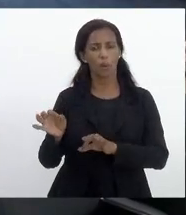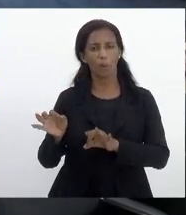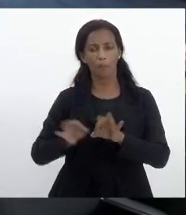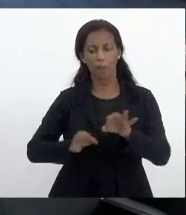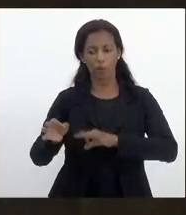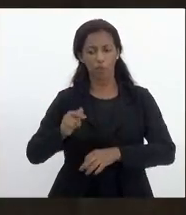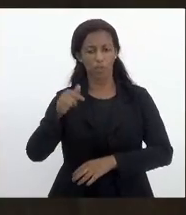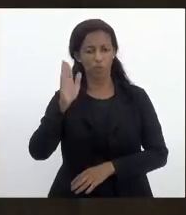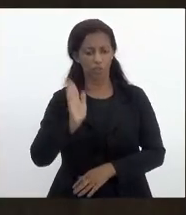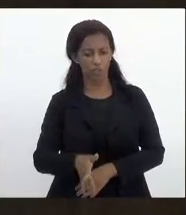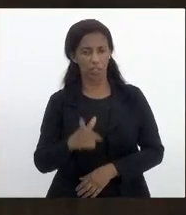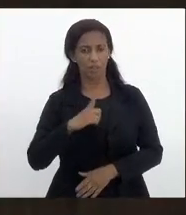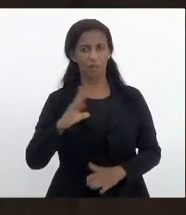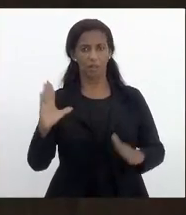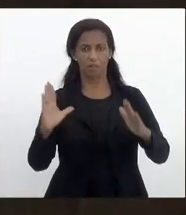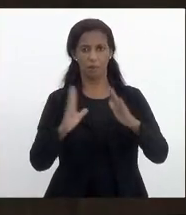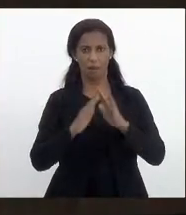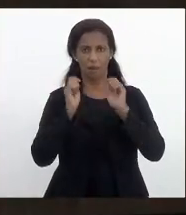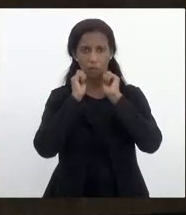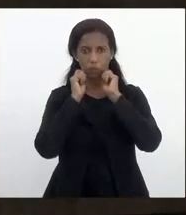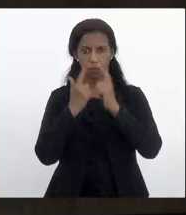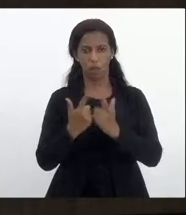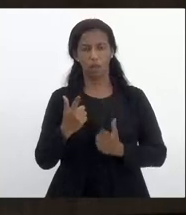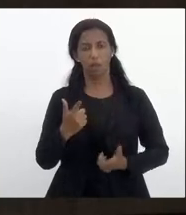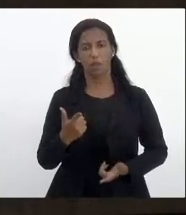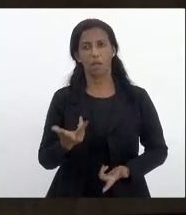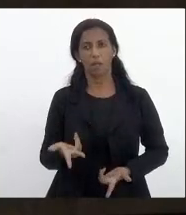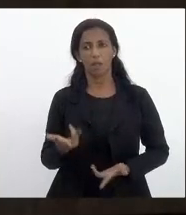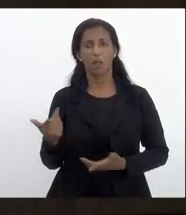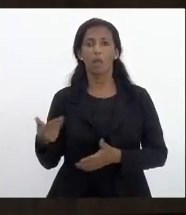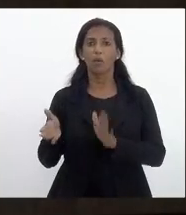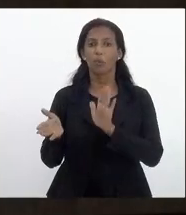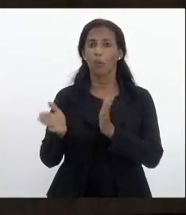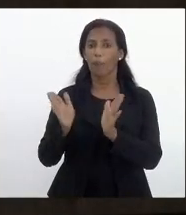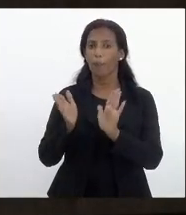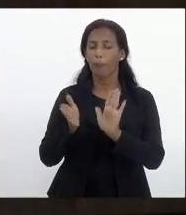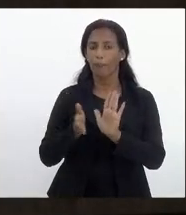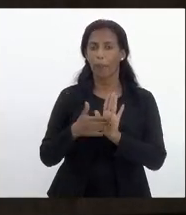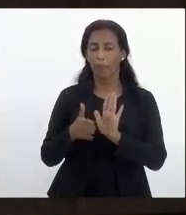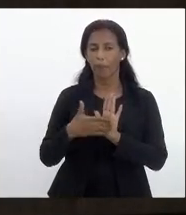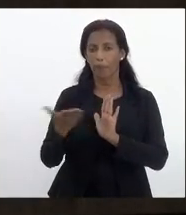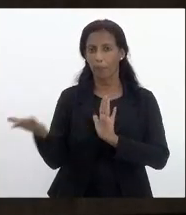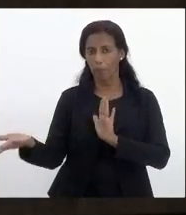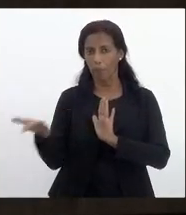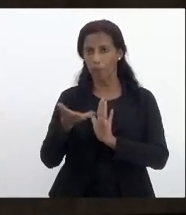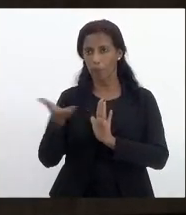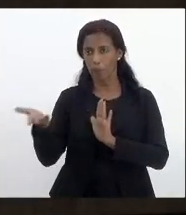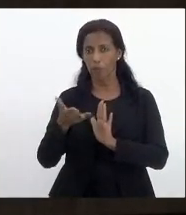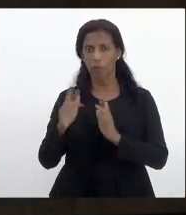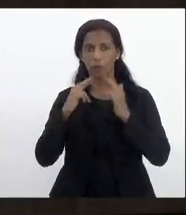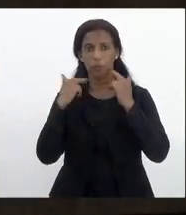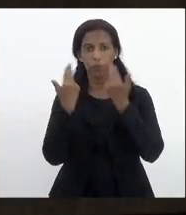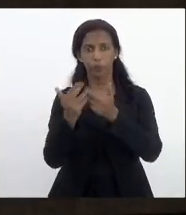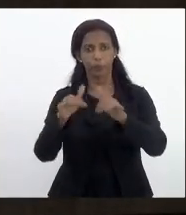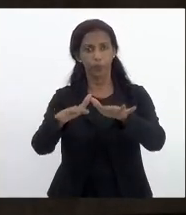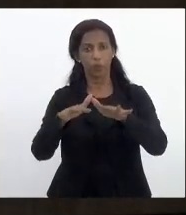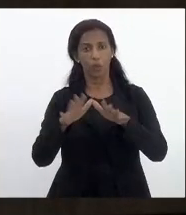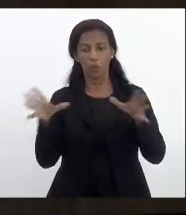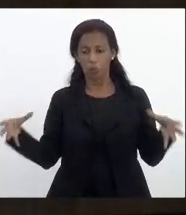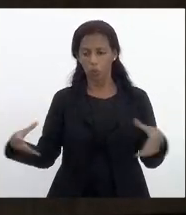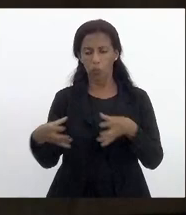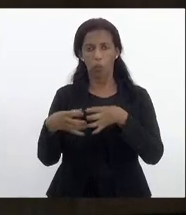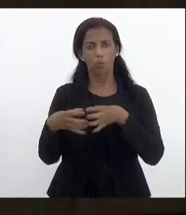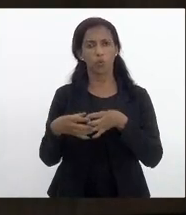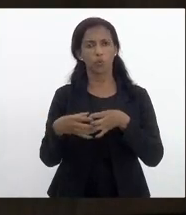tramita na casa que trata dos ordécimos eu estou propondo ao deputado Valdeck uma audiência pública conjunta